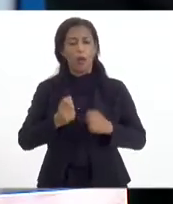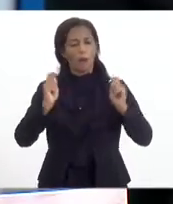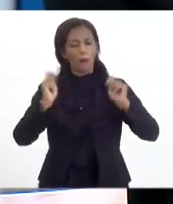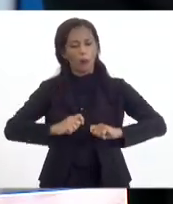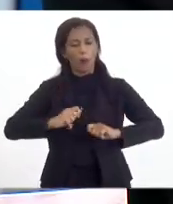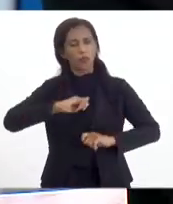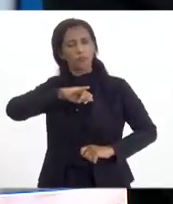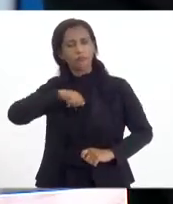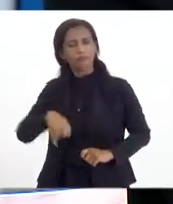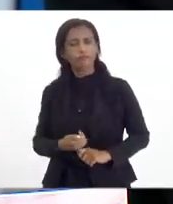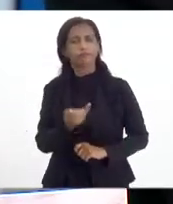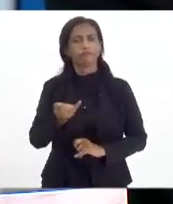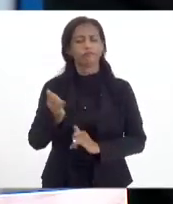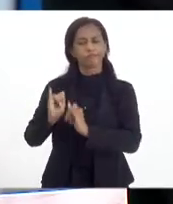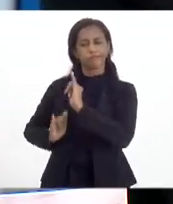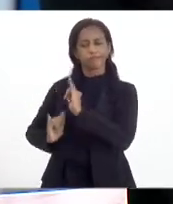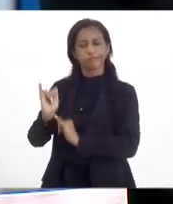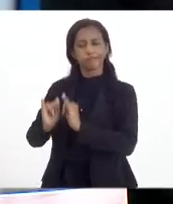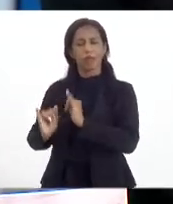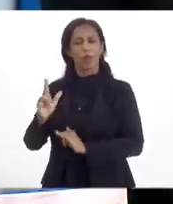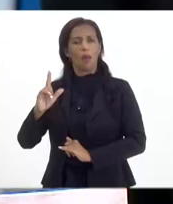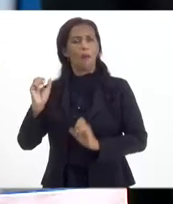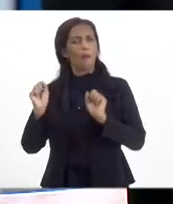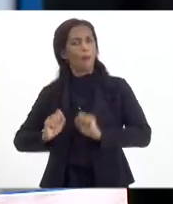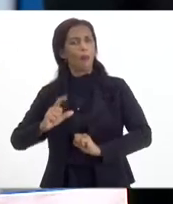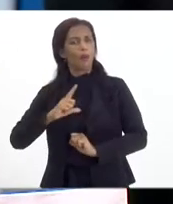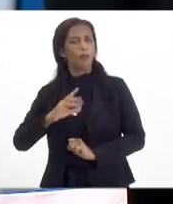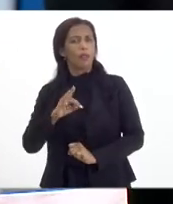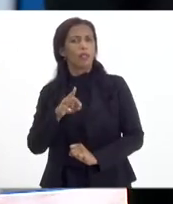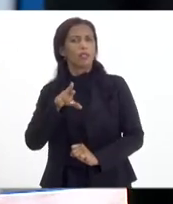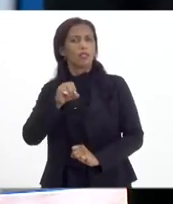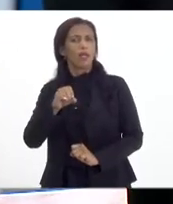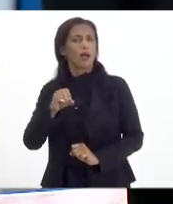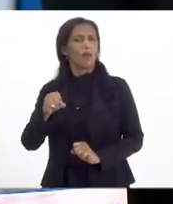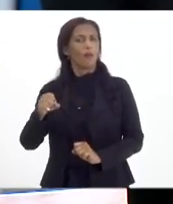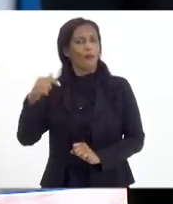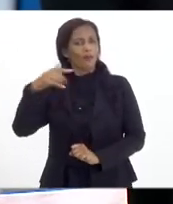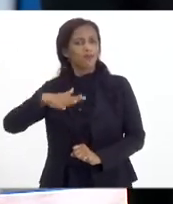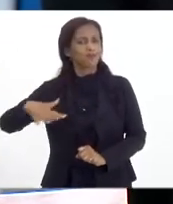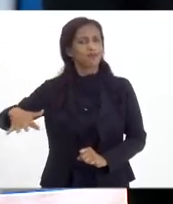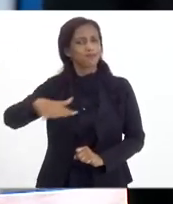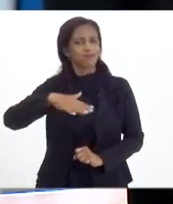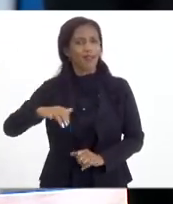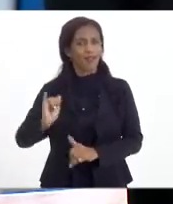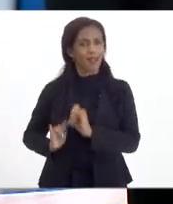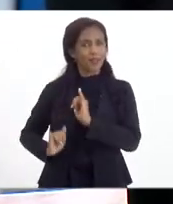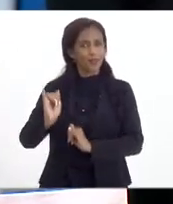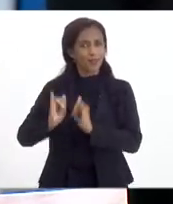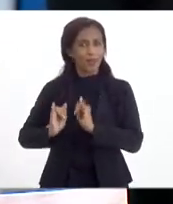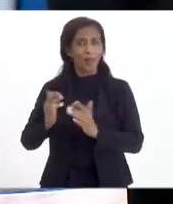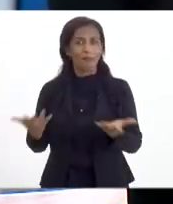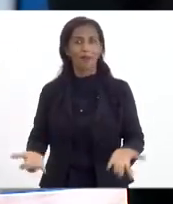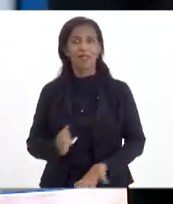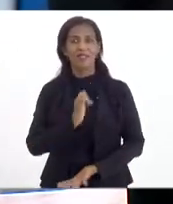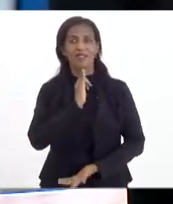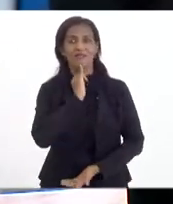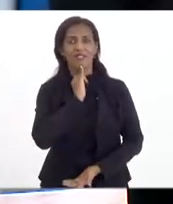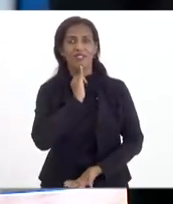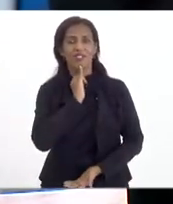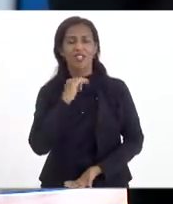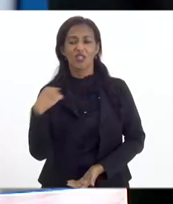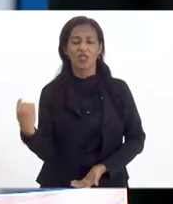siderúrgicas, pode ter uma térmica a gás aqui, industrializar essa região. Nós não somos, infelizmente, uma região